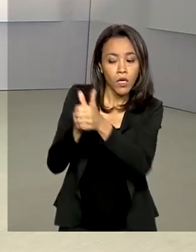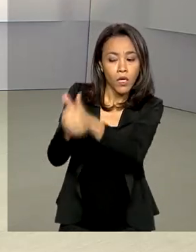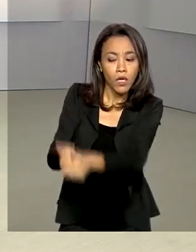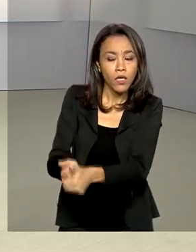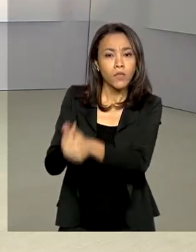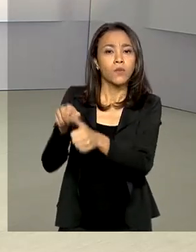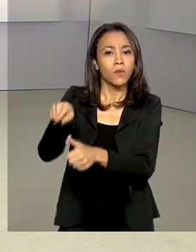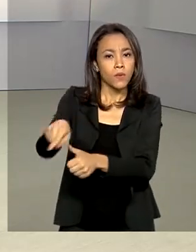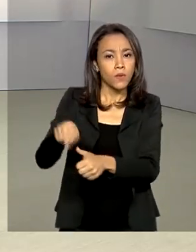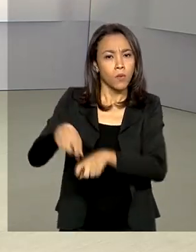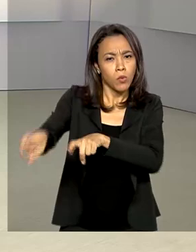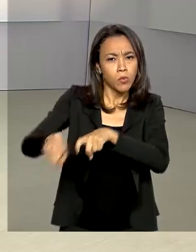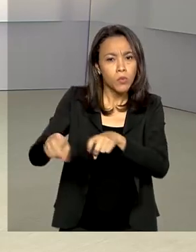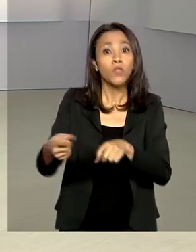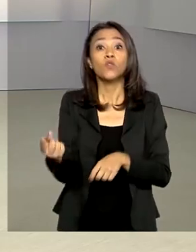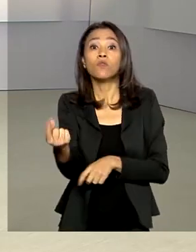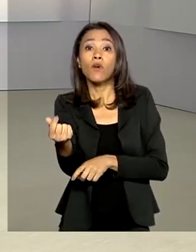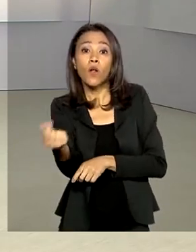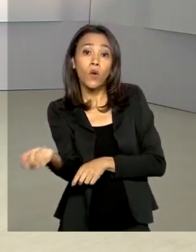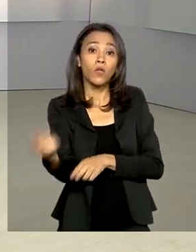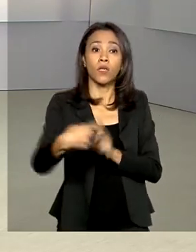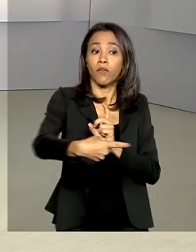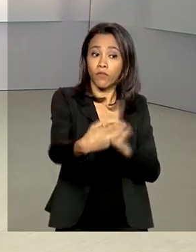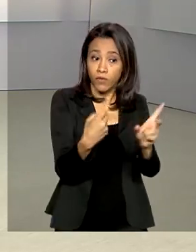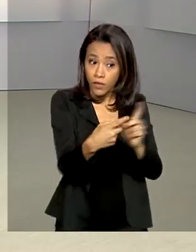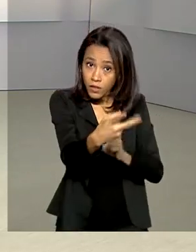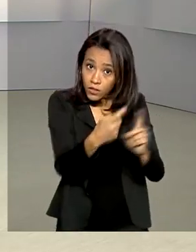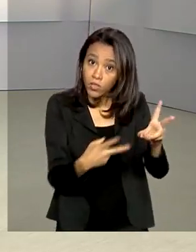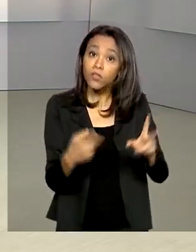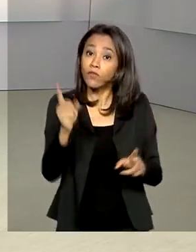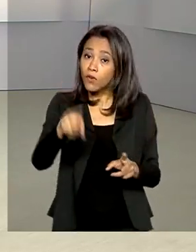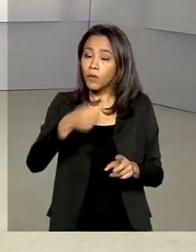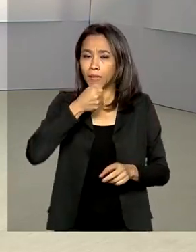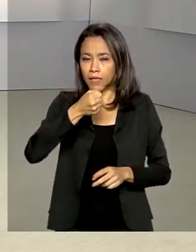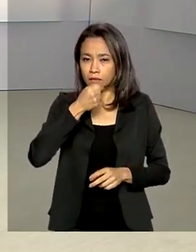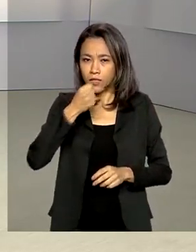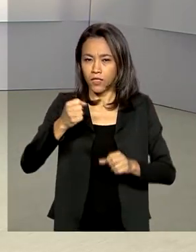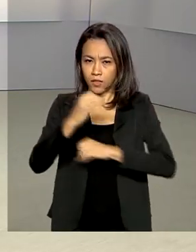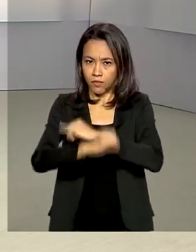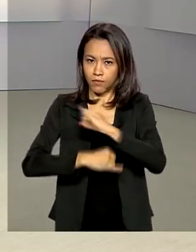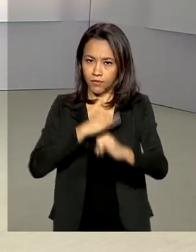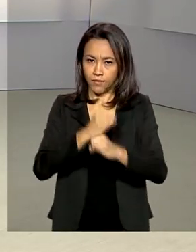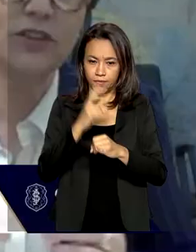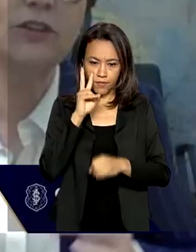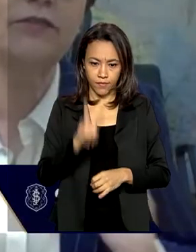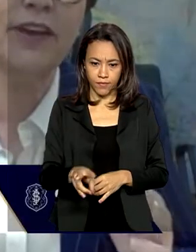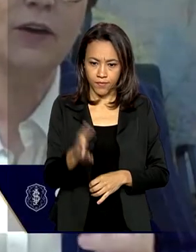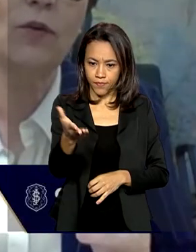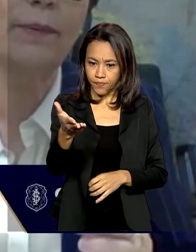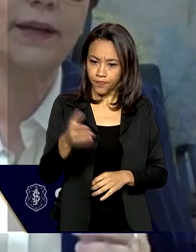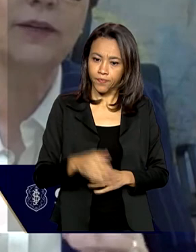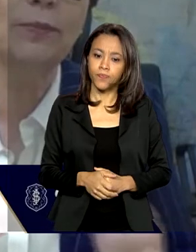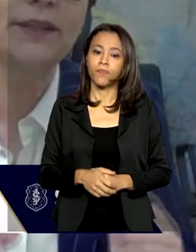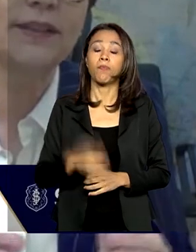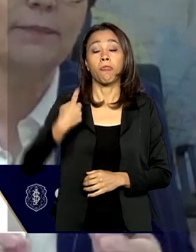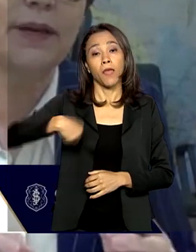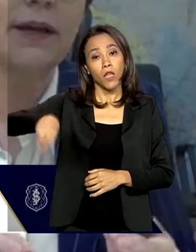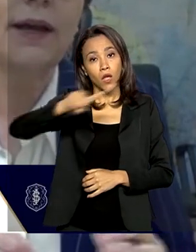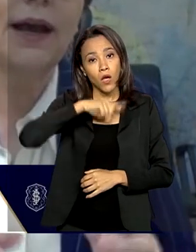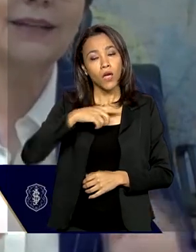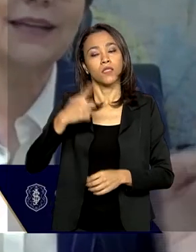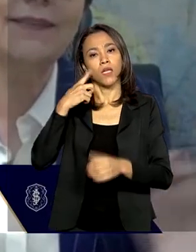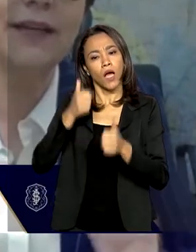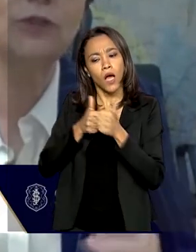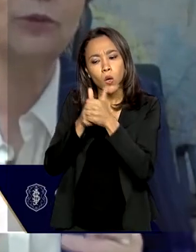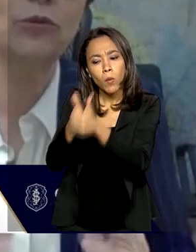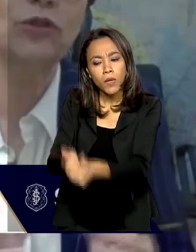preços que chegam ao consumidor. Foi numa entrevista pela internet. Vamos ouvir. A gente vem acompanhando para saber